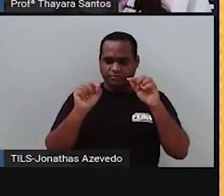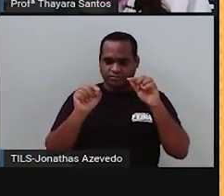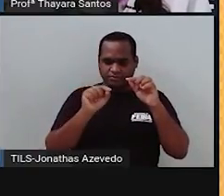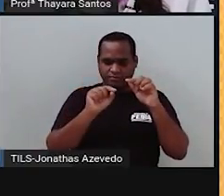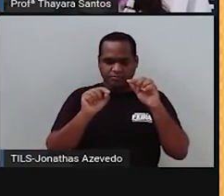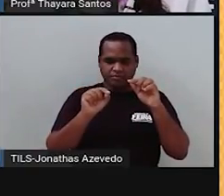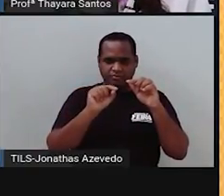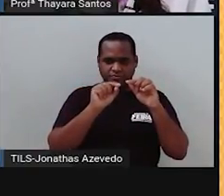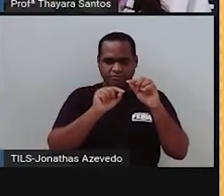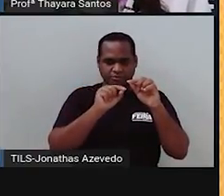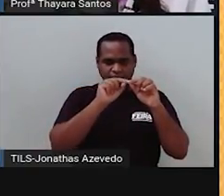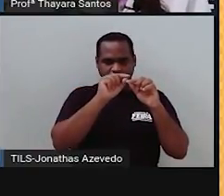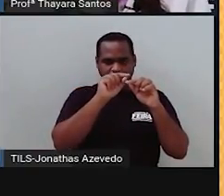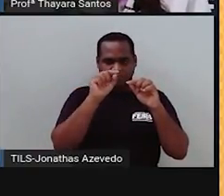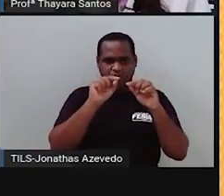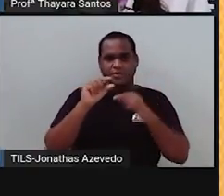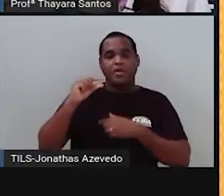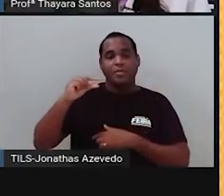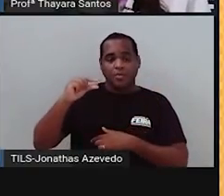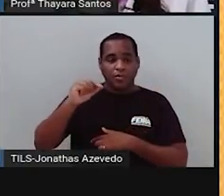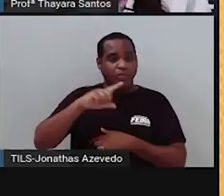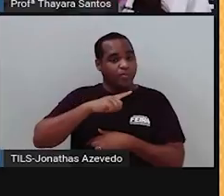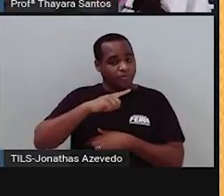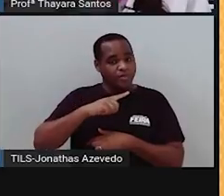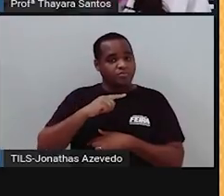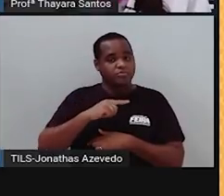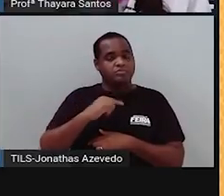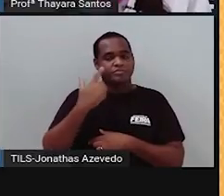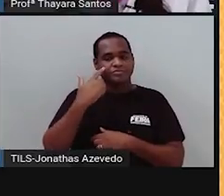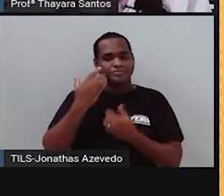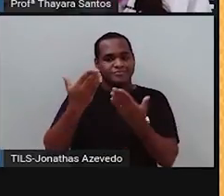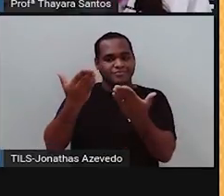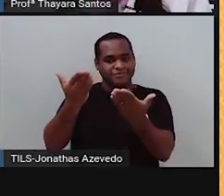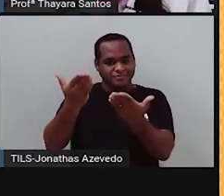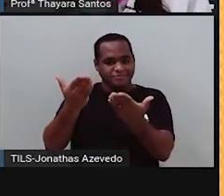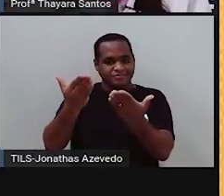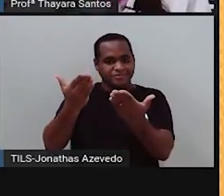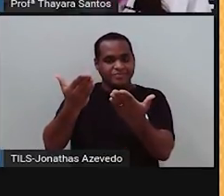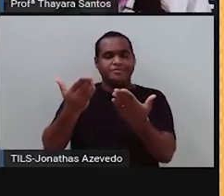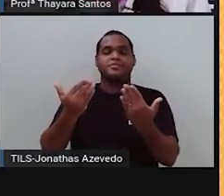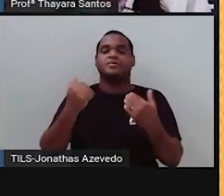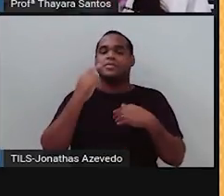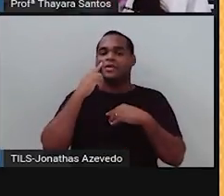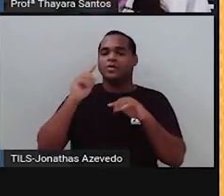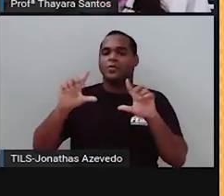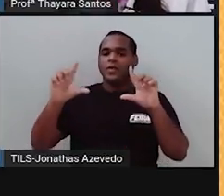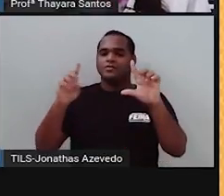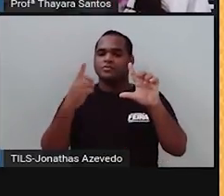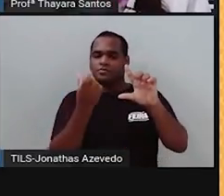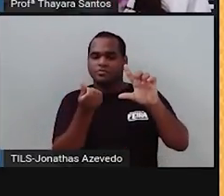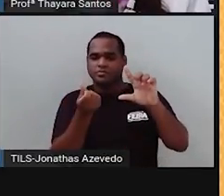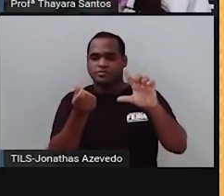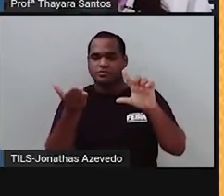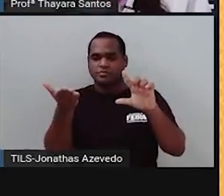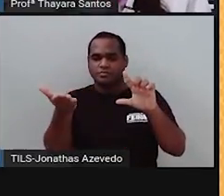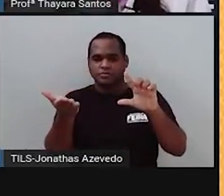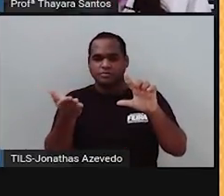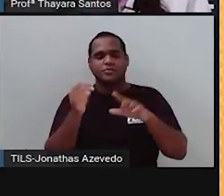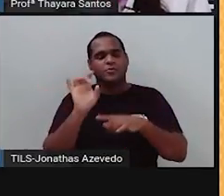observa que foram poucas também as sementes que nasceram rugosas. Nesse quadro aqui, de 16, somente quatro